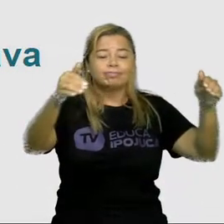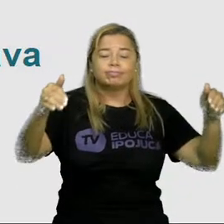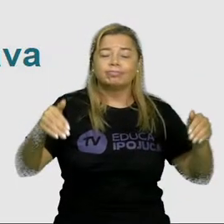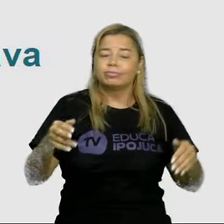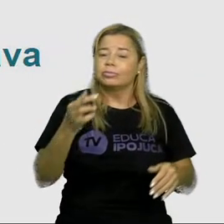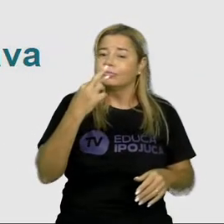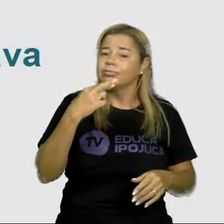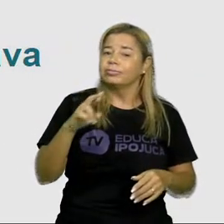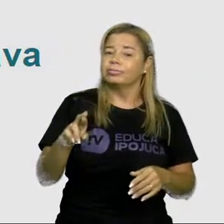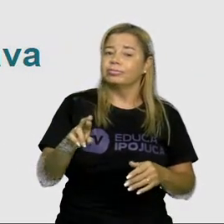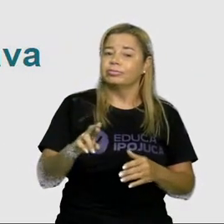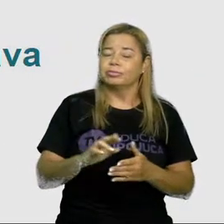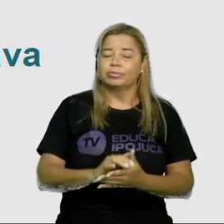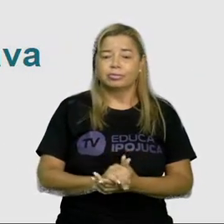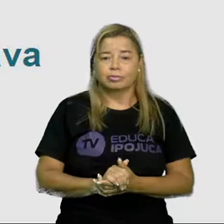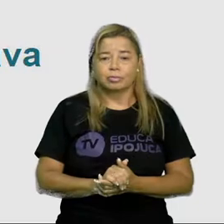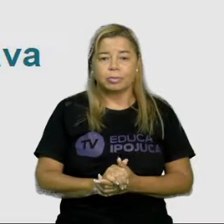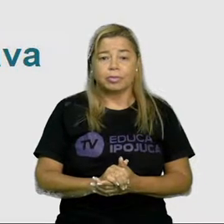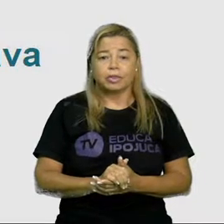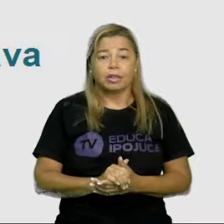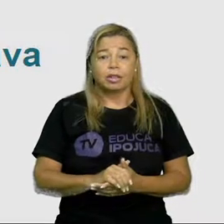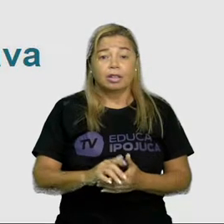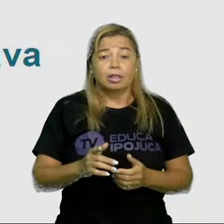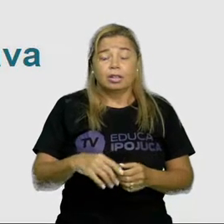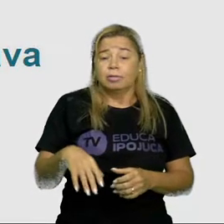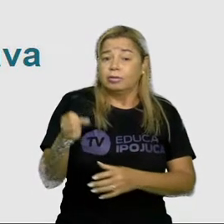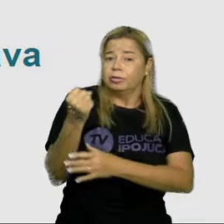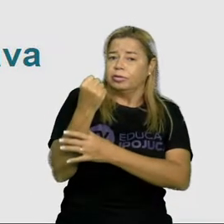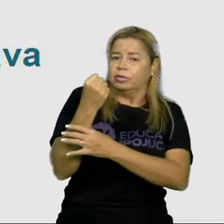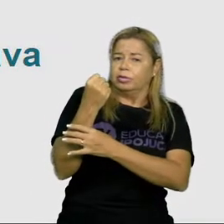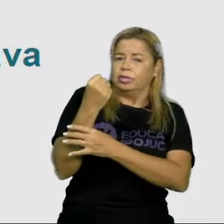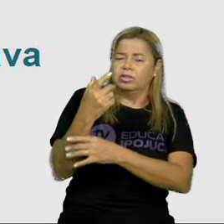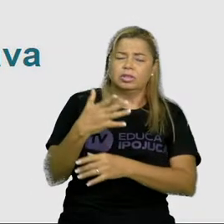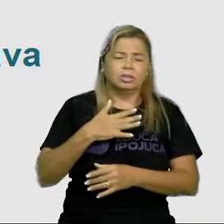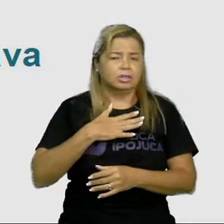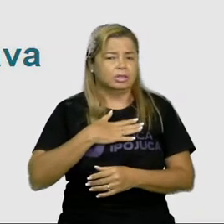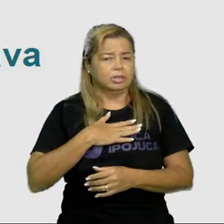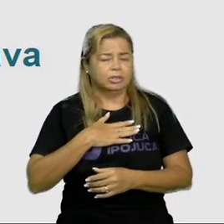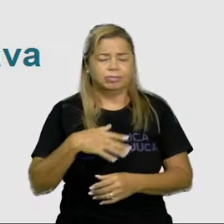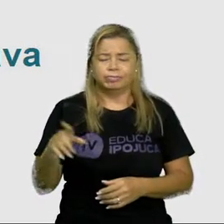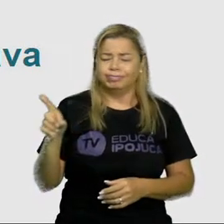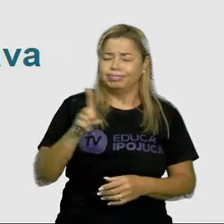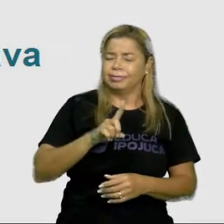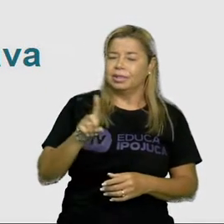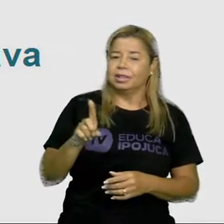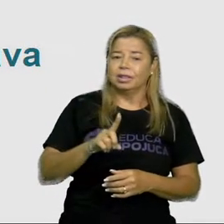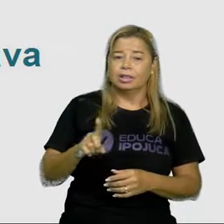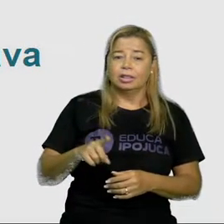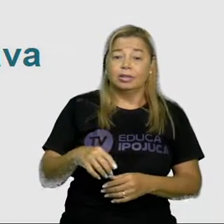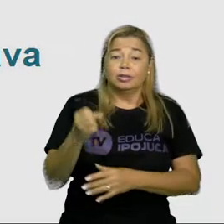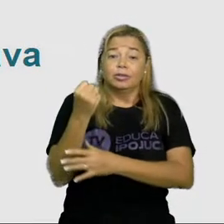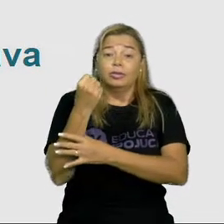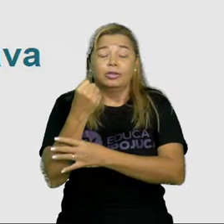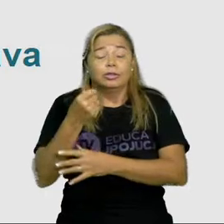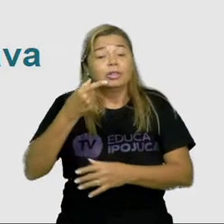respondeu apenas, mais forte do que eu, é o rato que me rói,